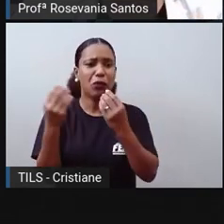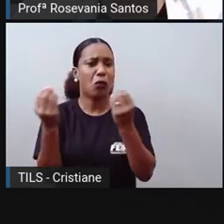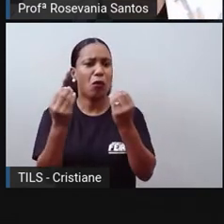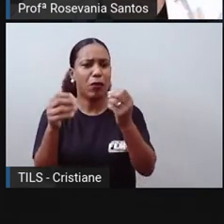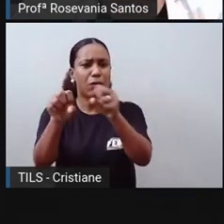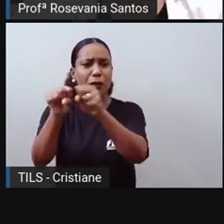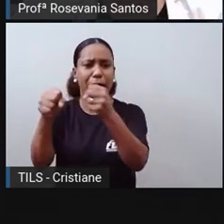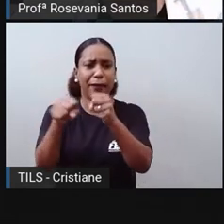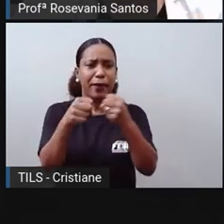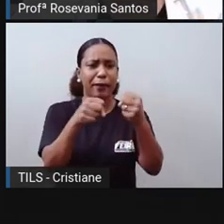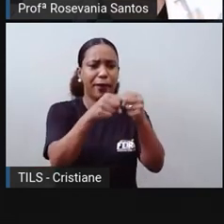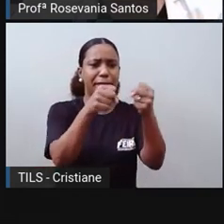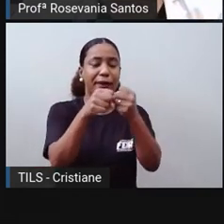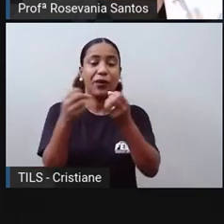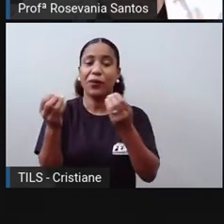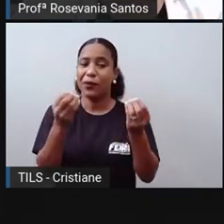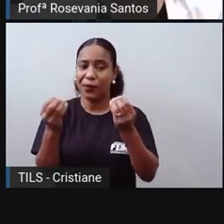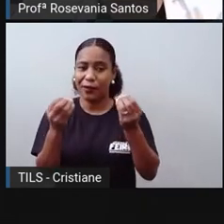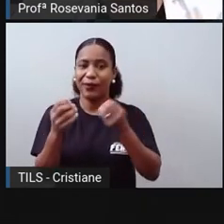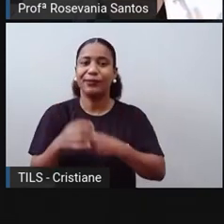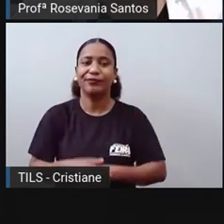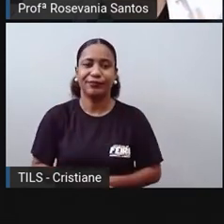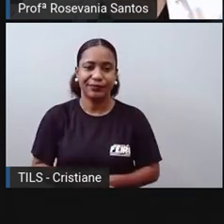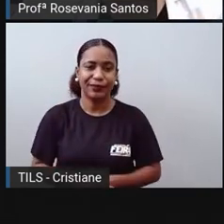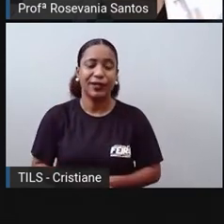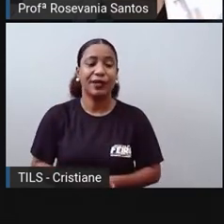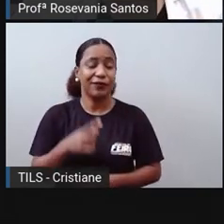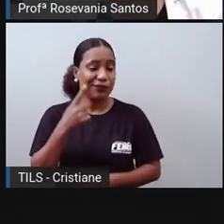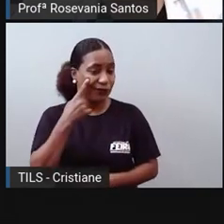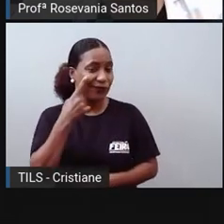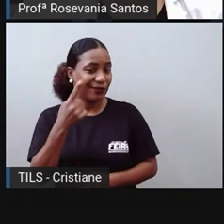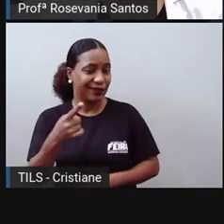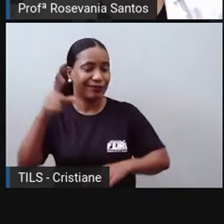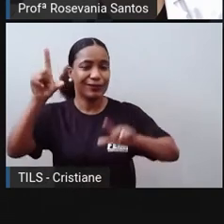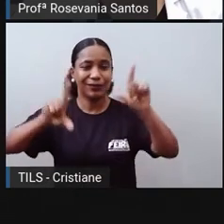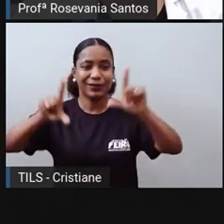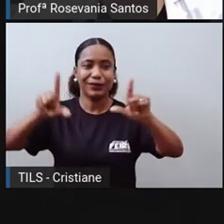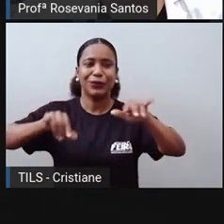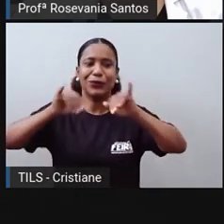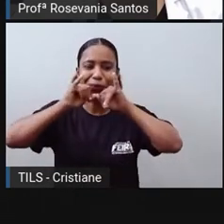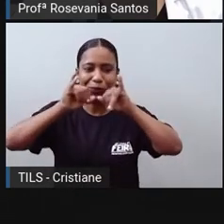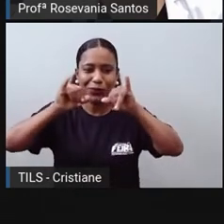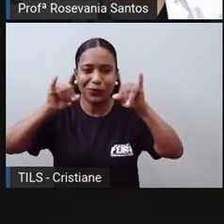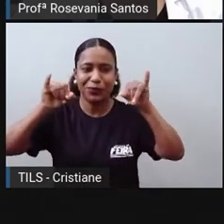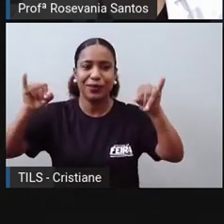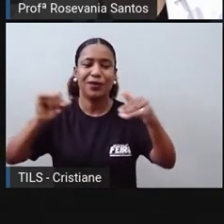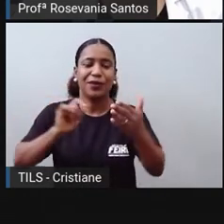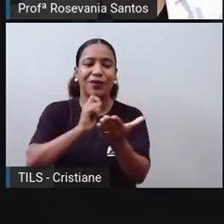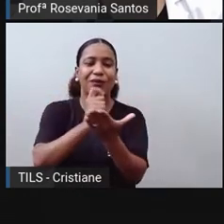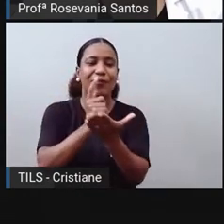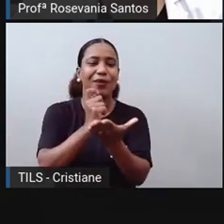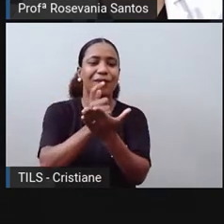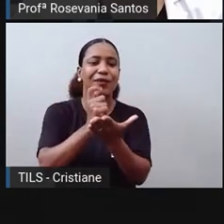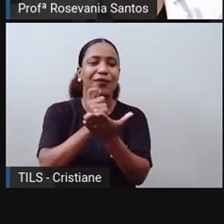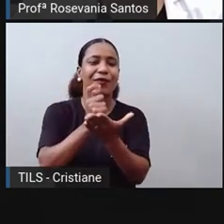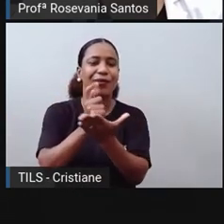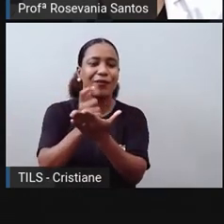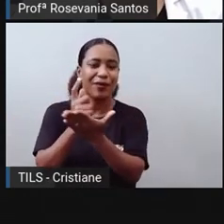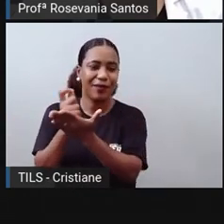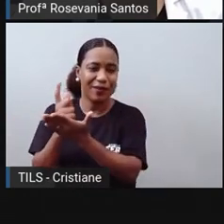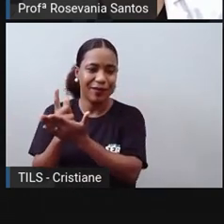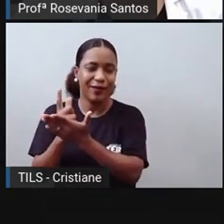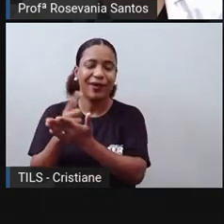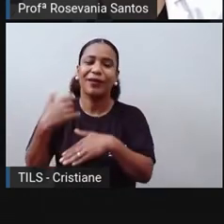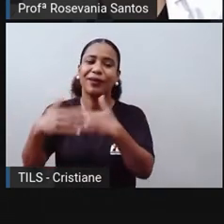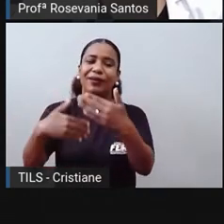está sendo estimulado através das propagandas, né, o tempo todo para a gente comprar, mas depois, o que a gente faz com isso?